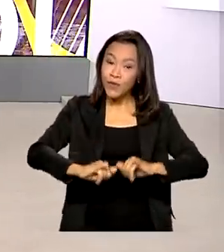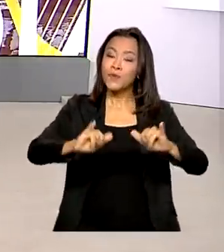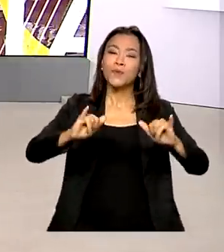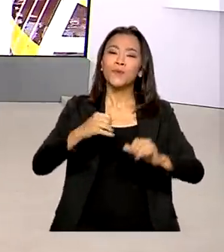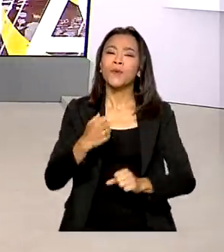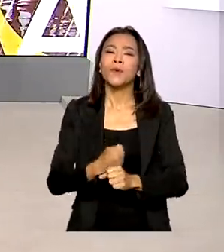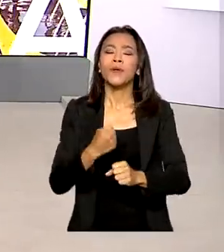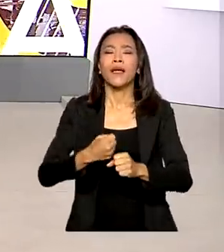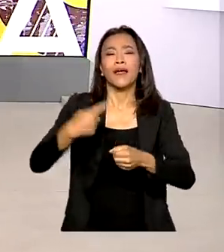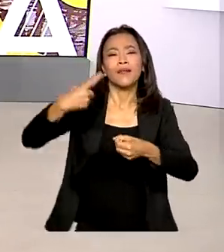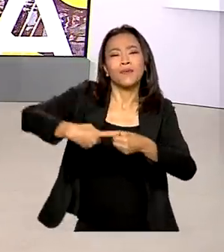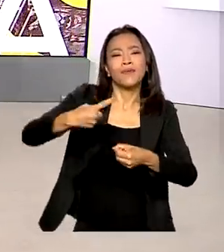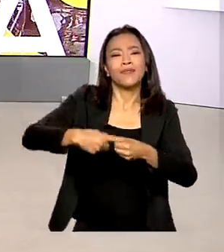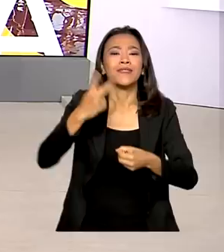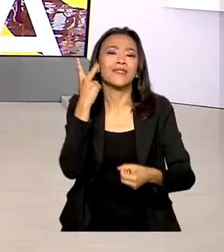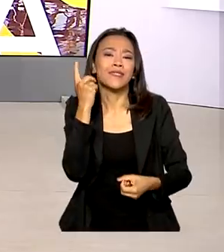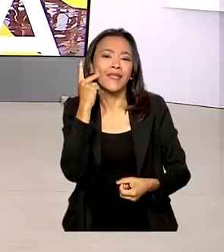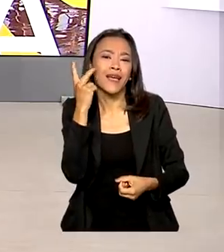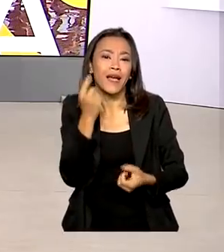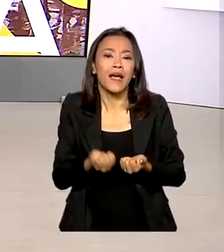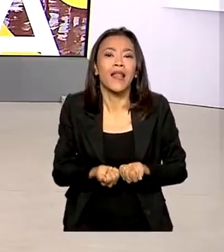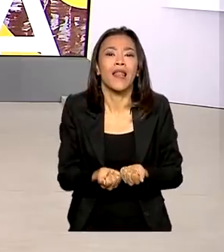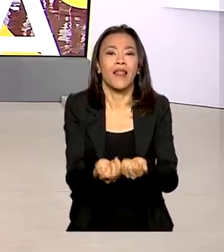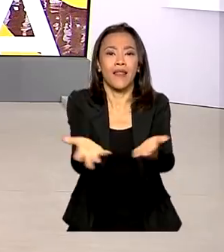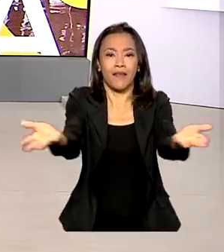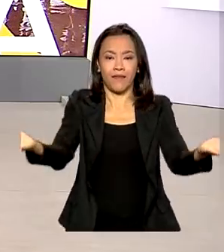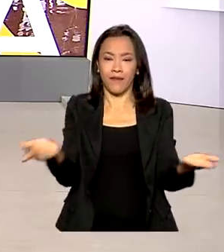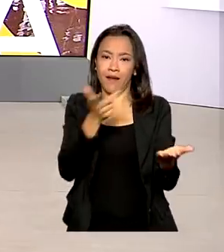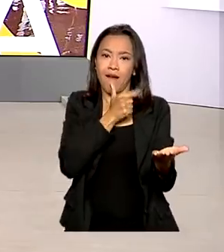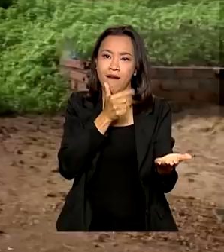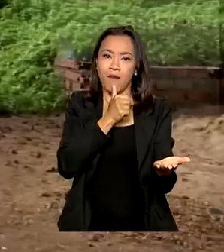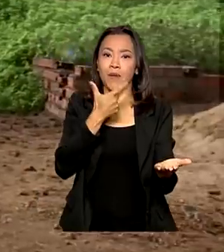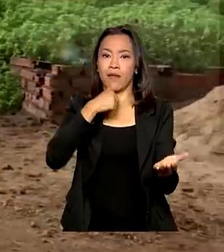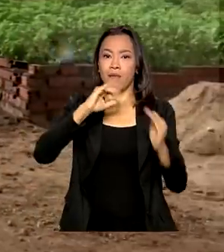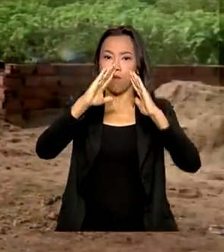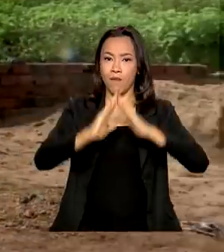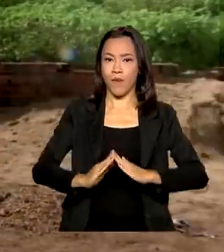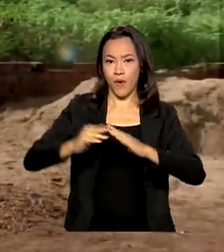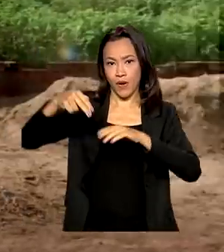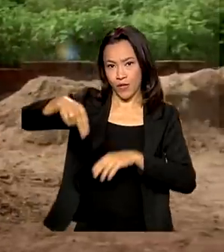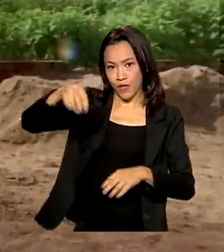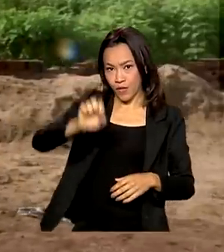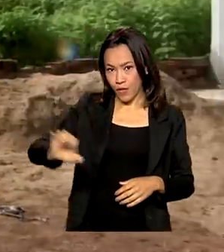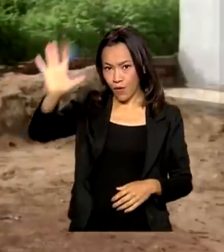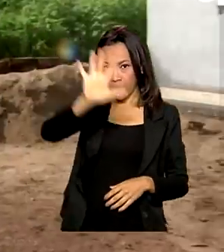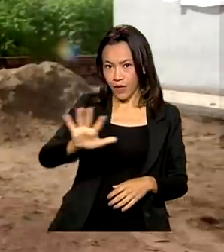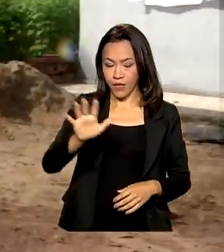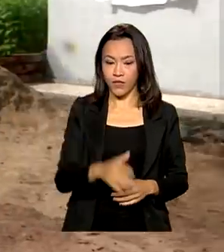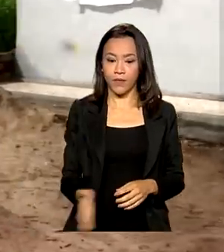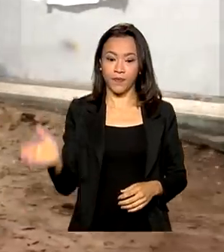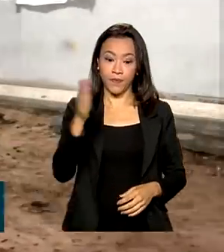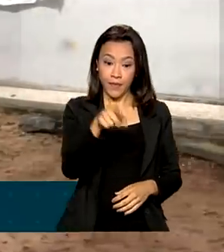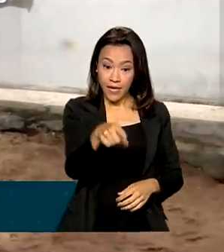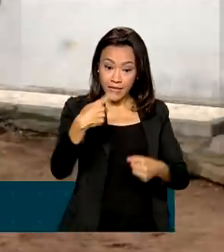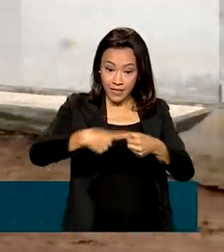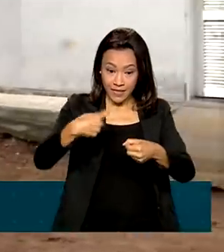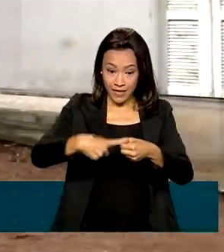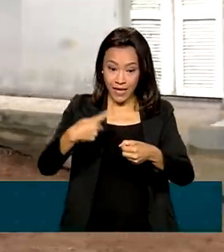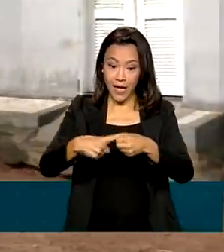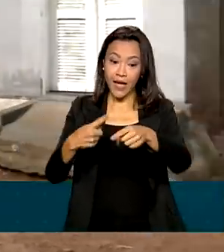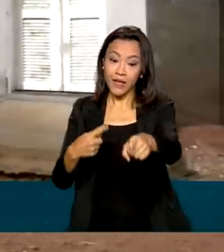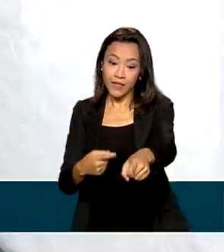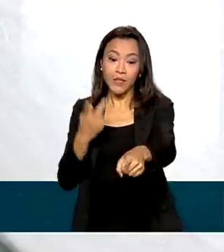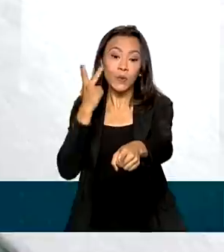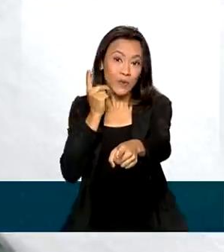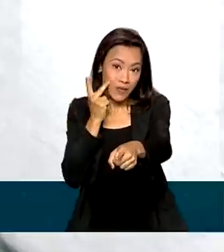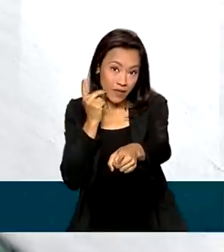A meta é levar segurança hídrica para comunidades rurais do Nordeste. Na comunidade do Boto, na cidade de Quixadá, no sertão